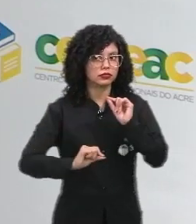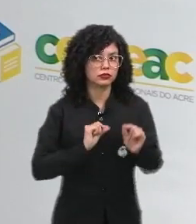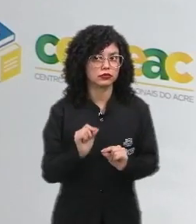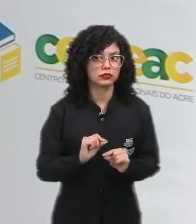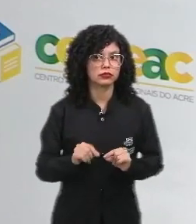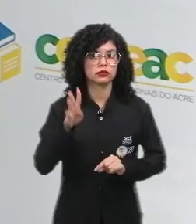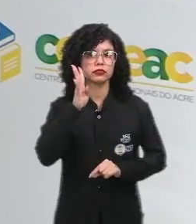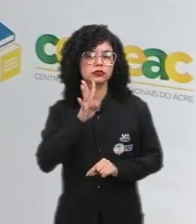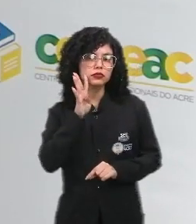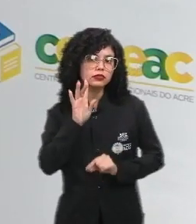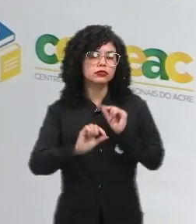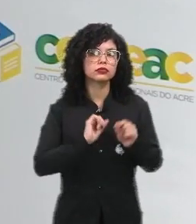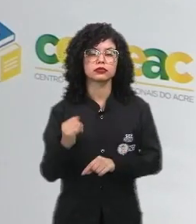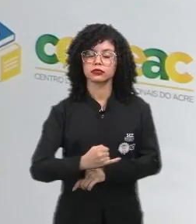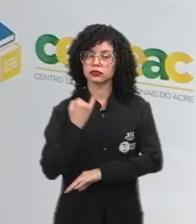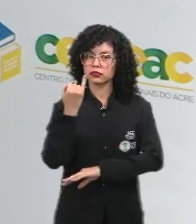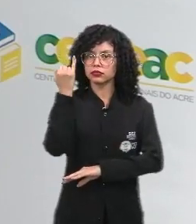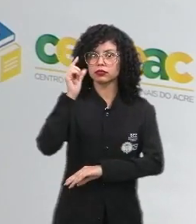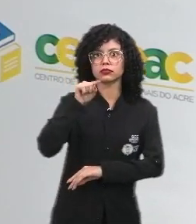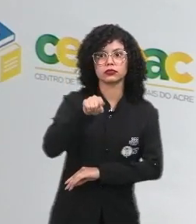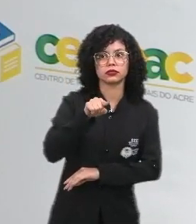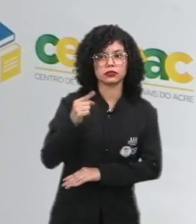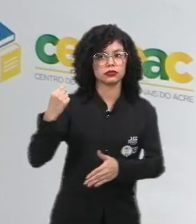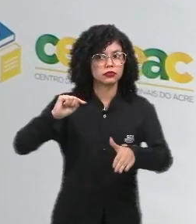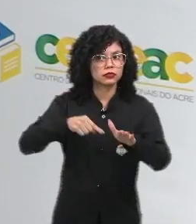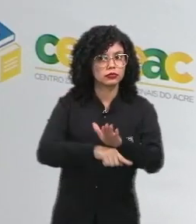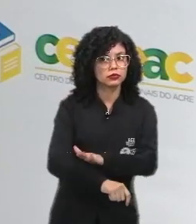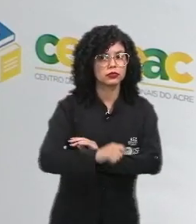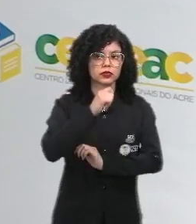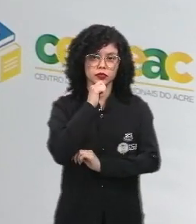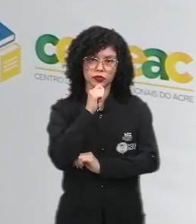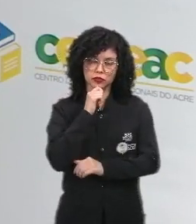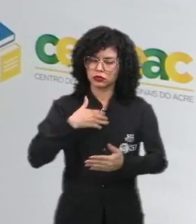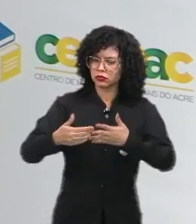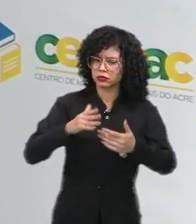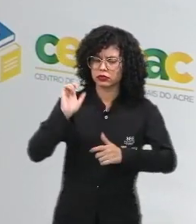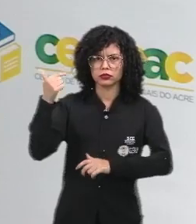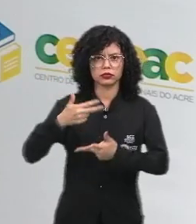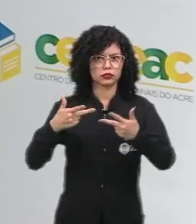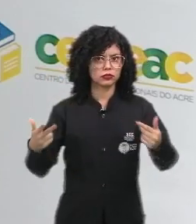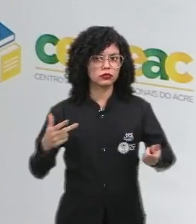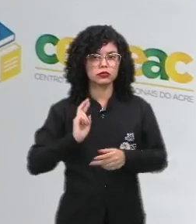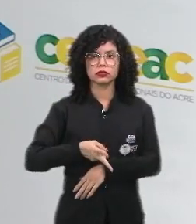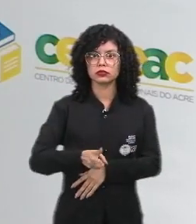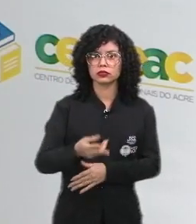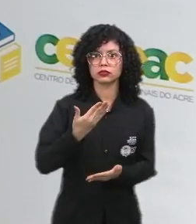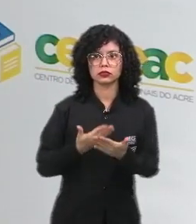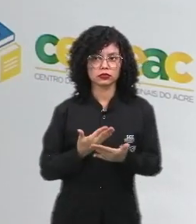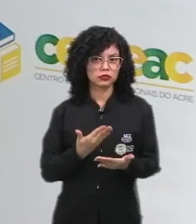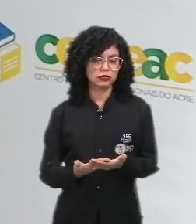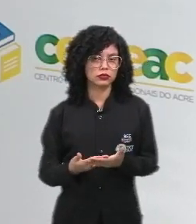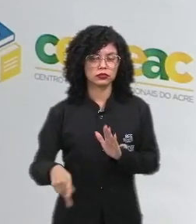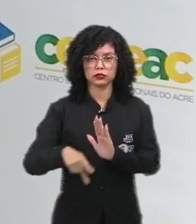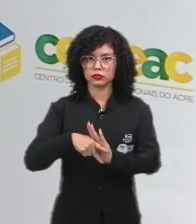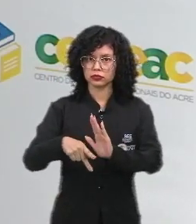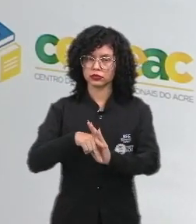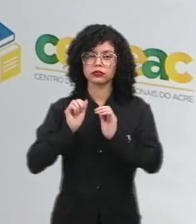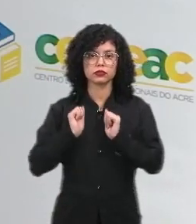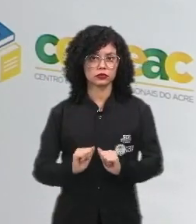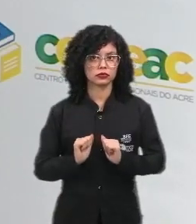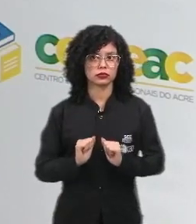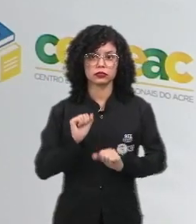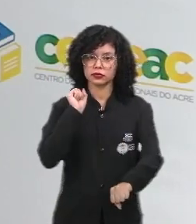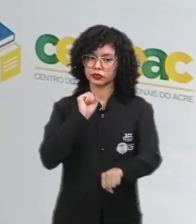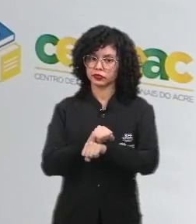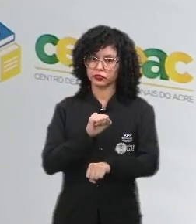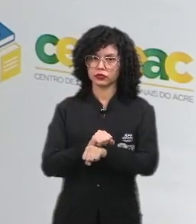interessante, o que é é importante você aprofundar antes de qualquer coisa ou continuar essa aula? Inclusive, você pode dar uma